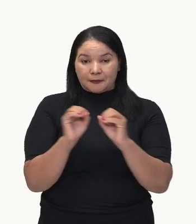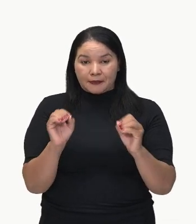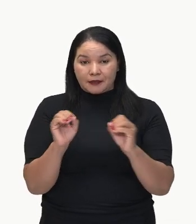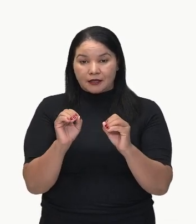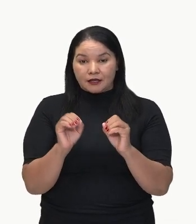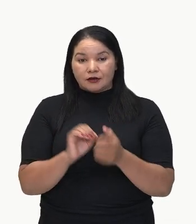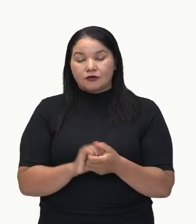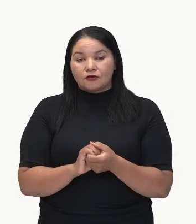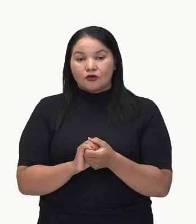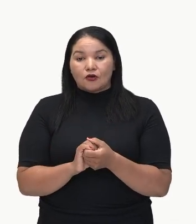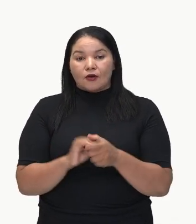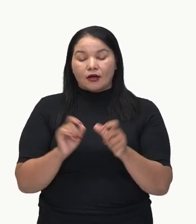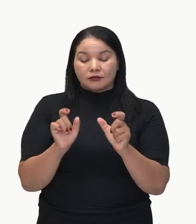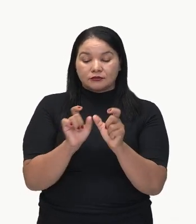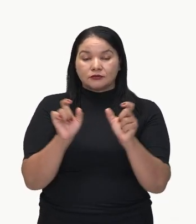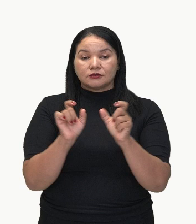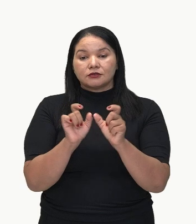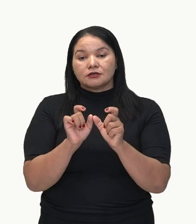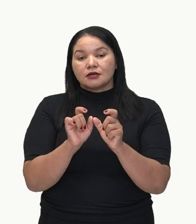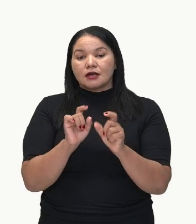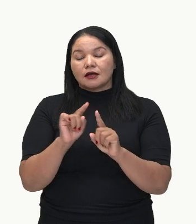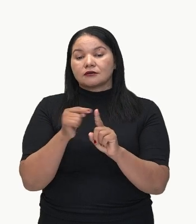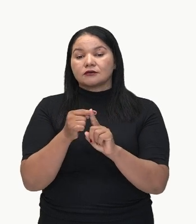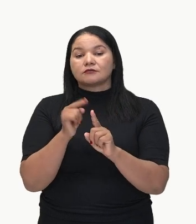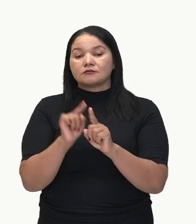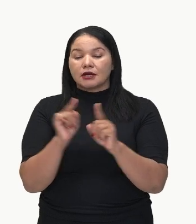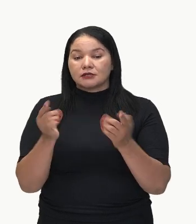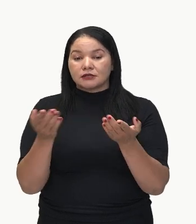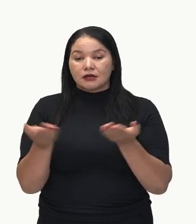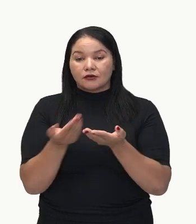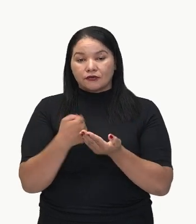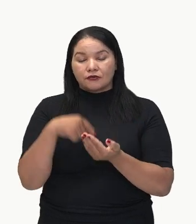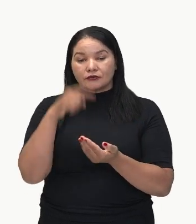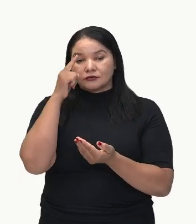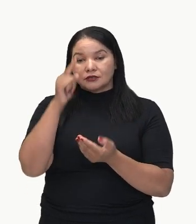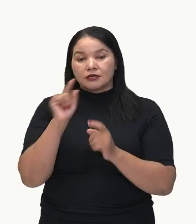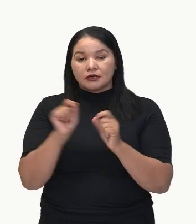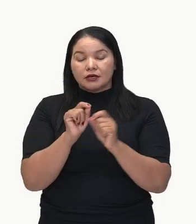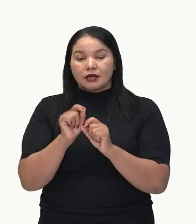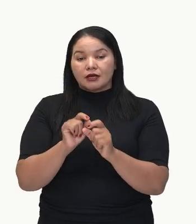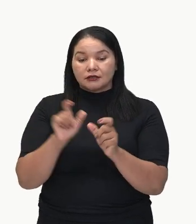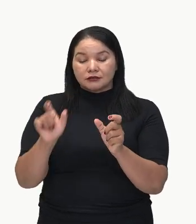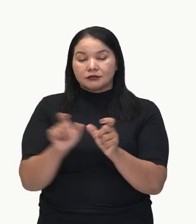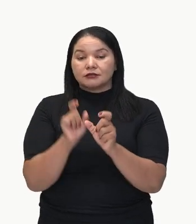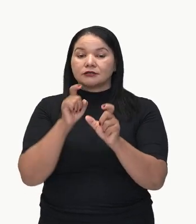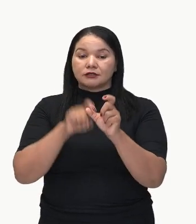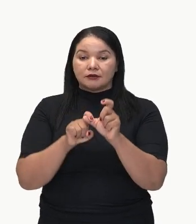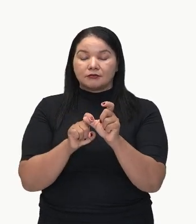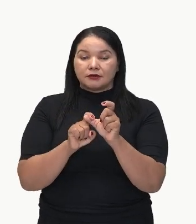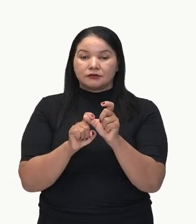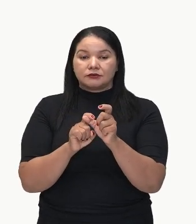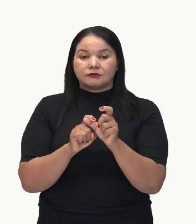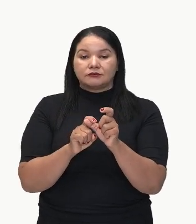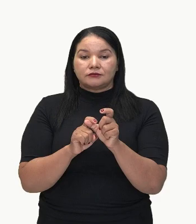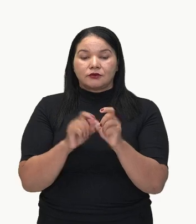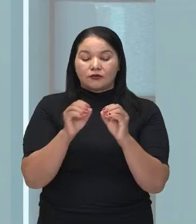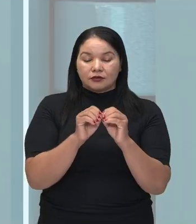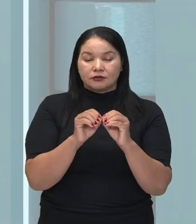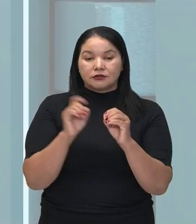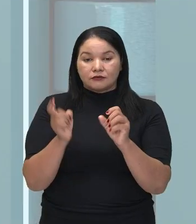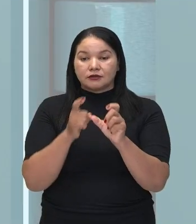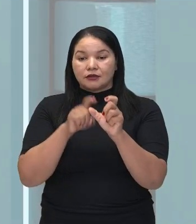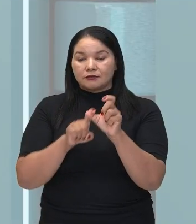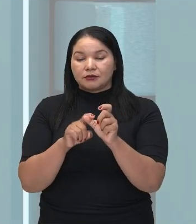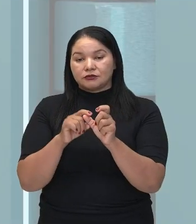não. A preposição, ela vai trazer uma ideia de subordinação. Ela vai depender. Ela vai depender de outra. Ok?